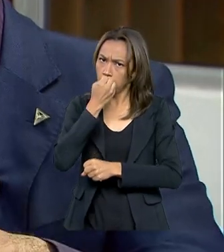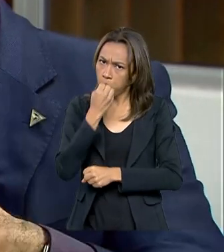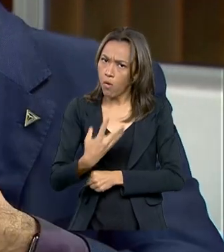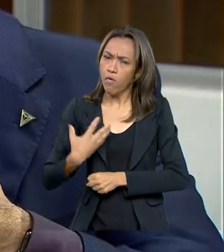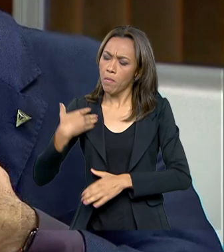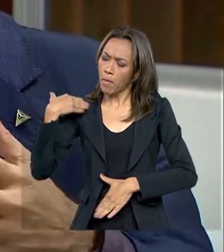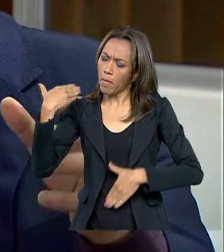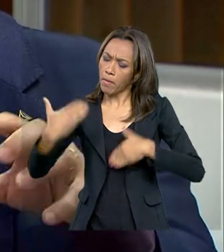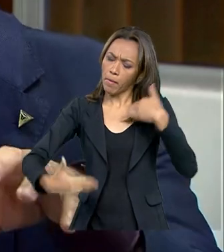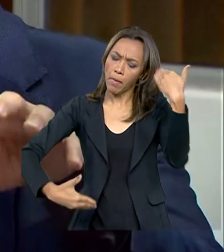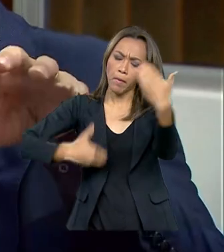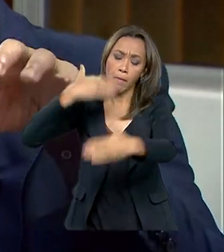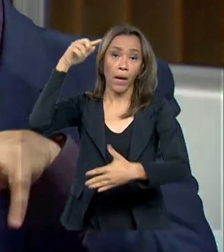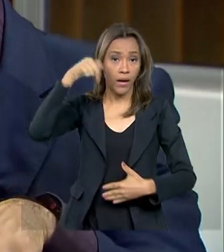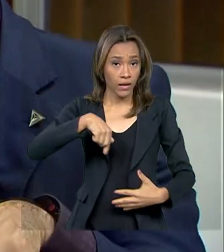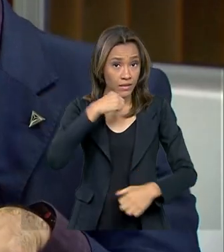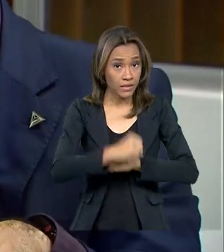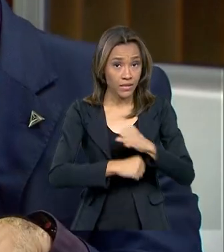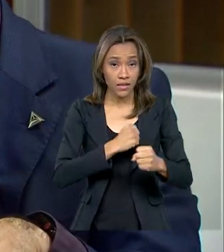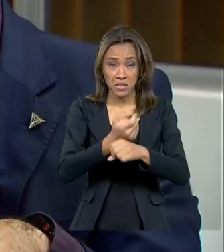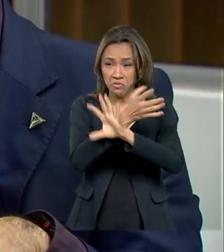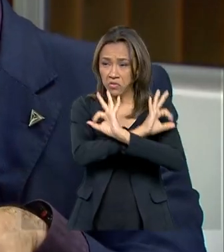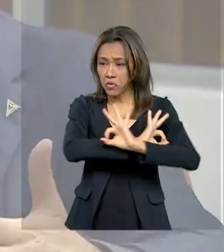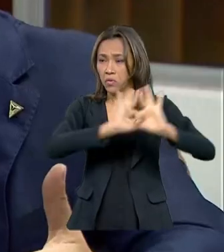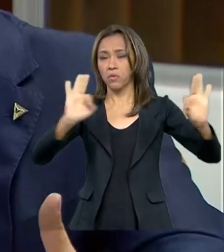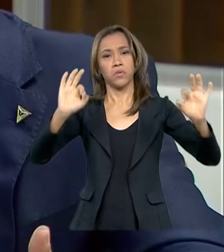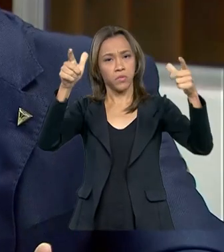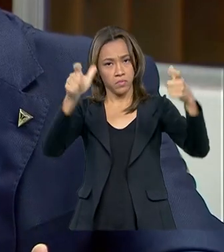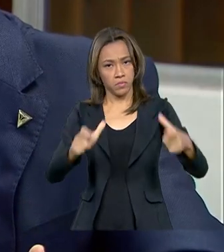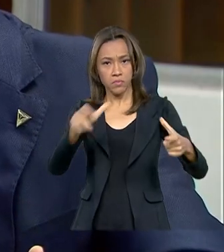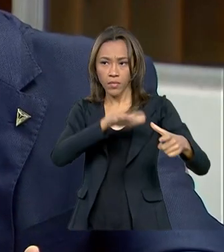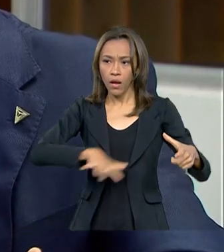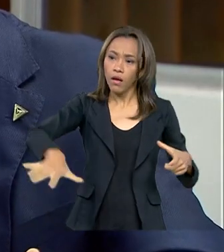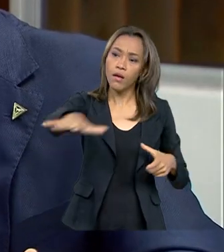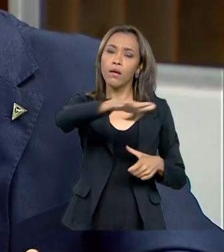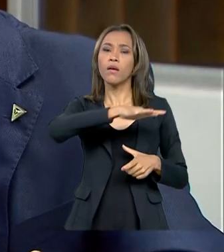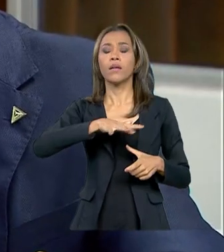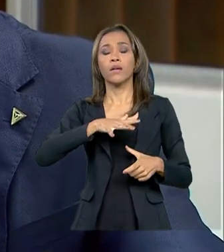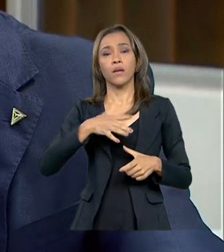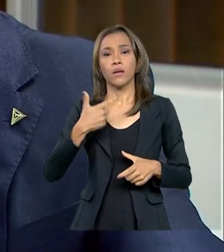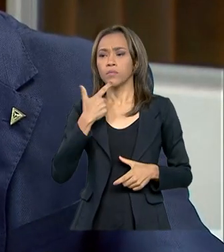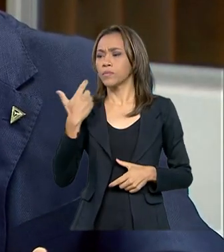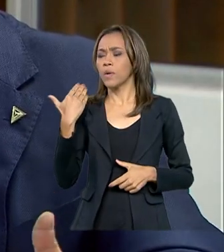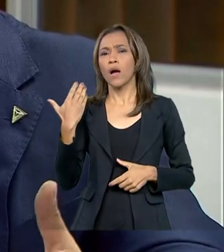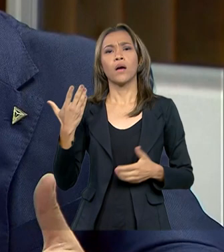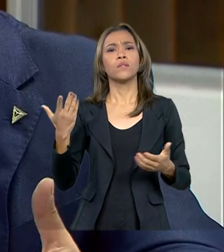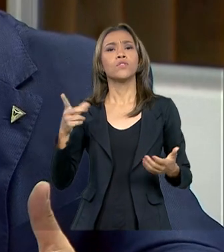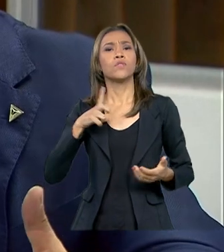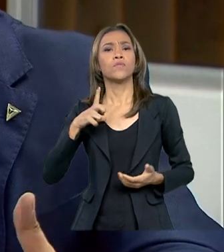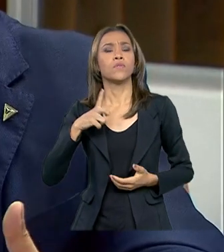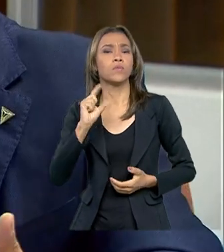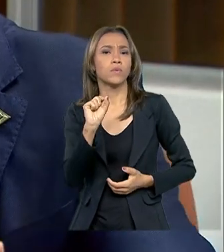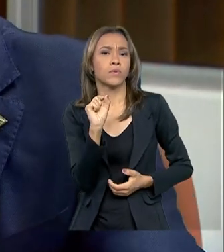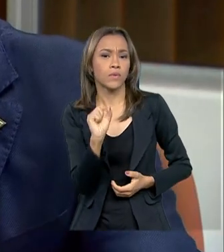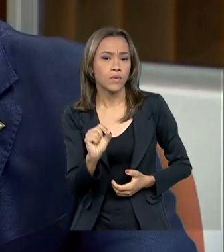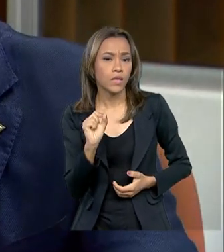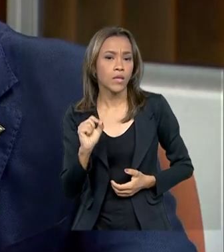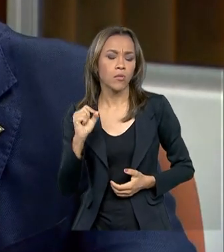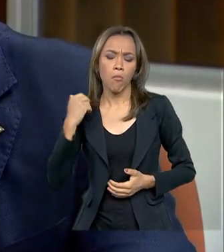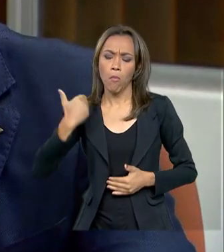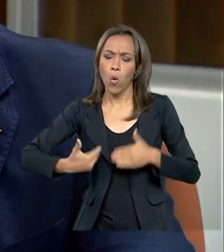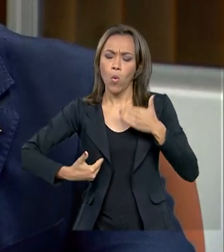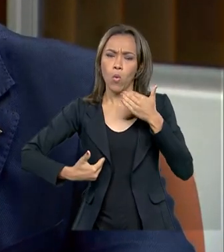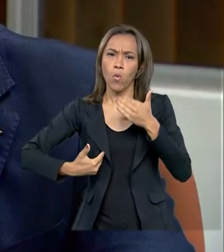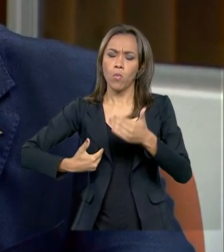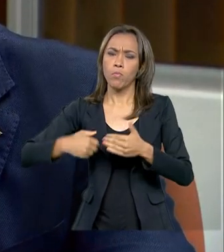Esse ano já foi um ano espetacular para nós aqui na região. Nós tivemos agora, reconhecidamente, um crescimento